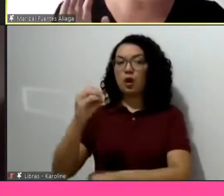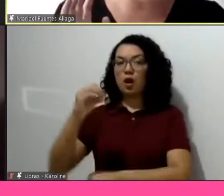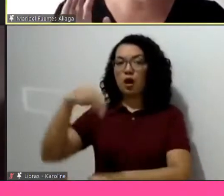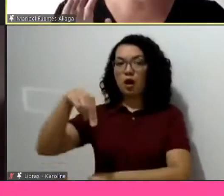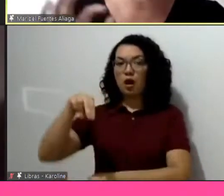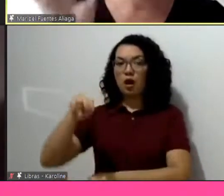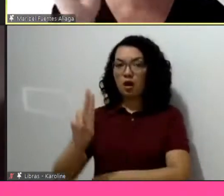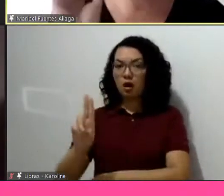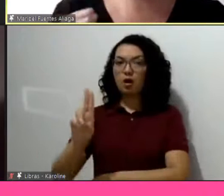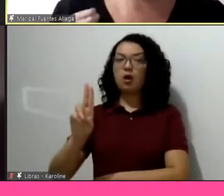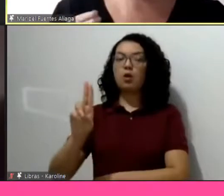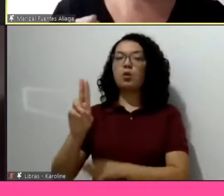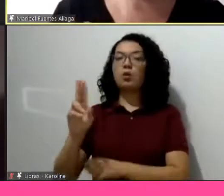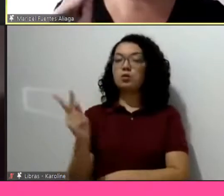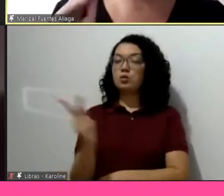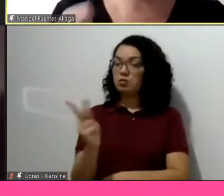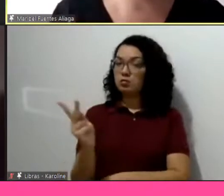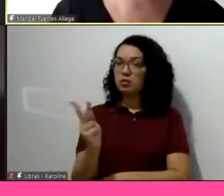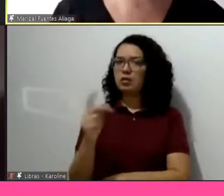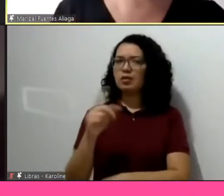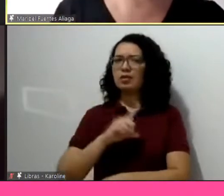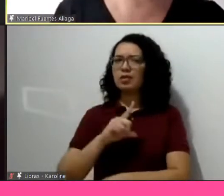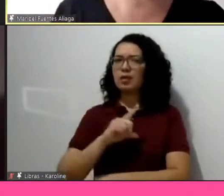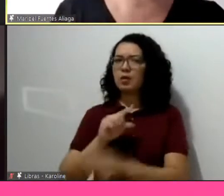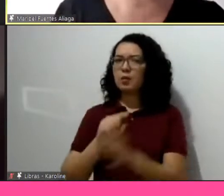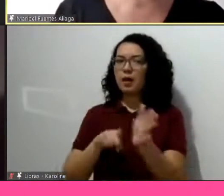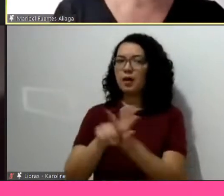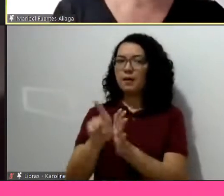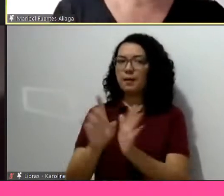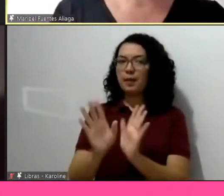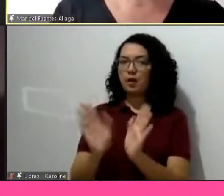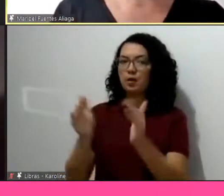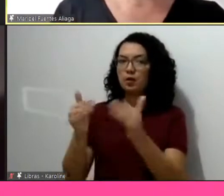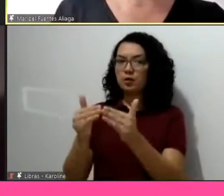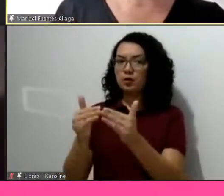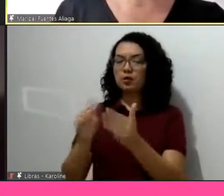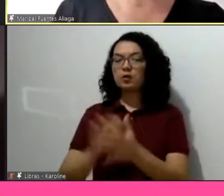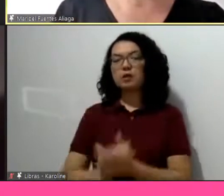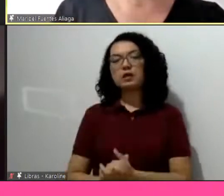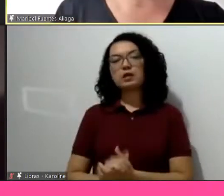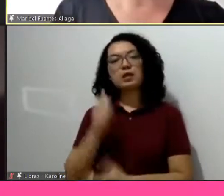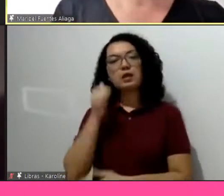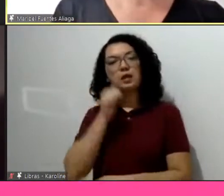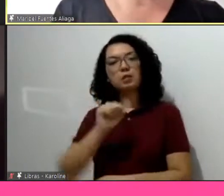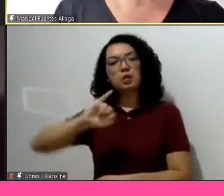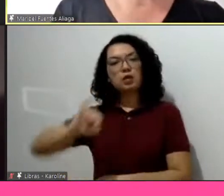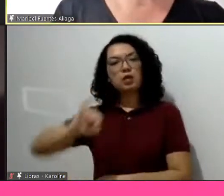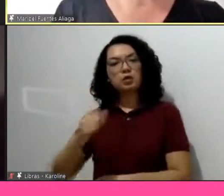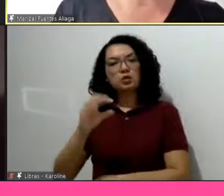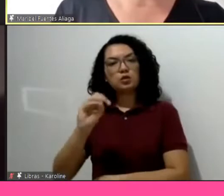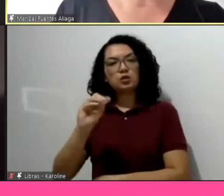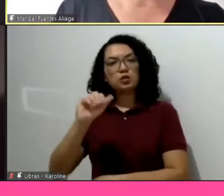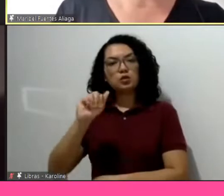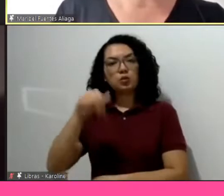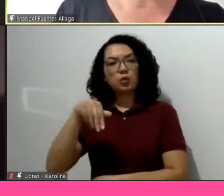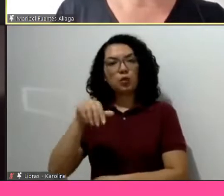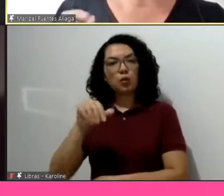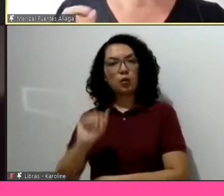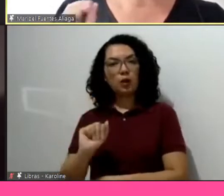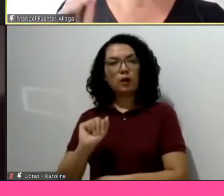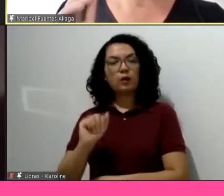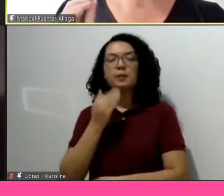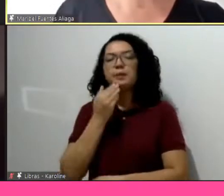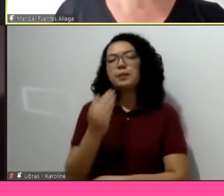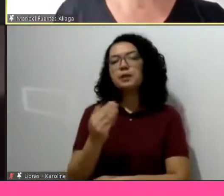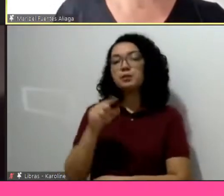muito mais caldo, mas tem uma pergunta que eu gostaria de fechar, que é da Joana Mello. Você poderia falar um pouco